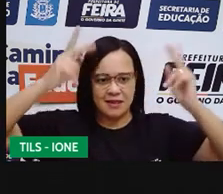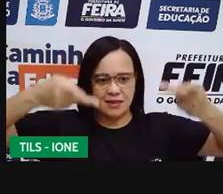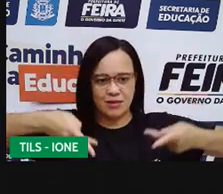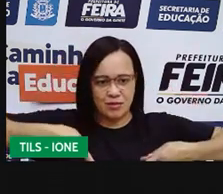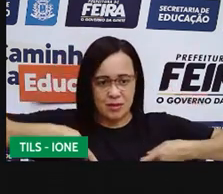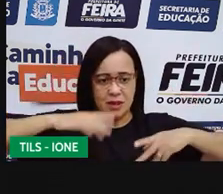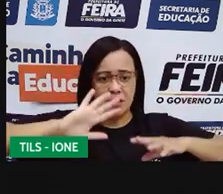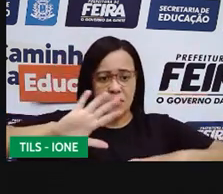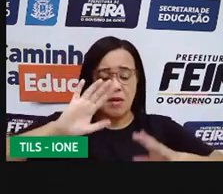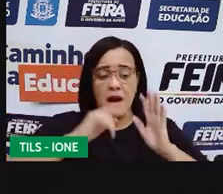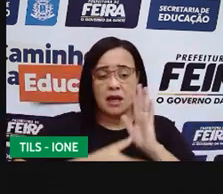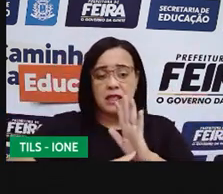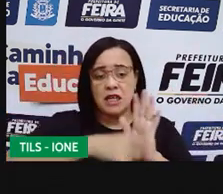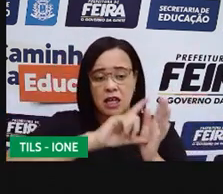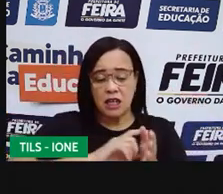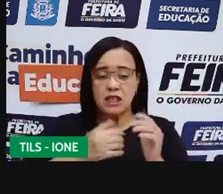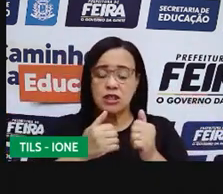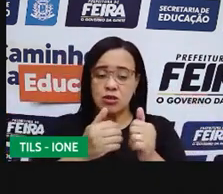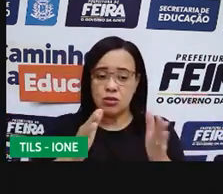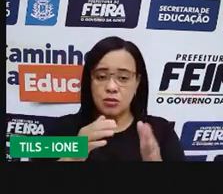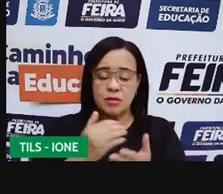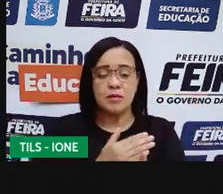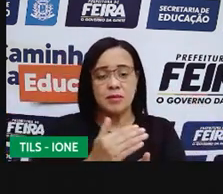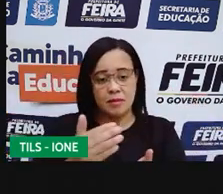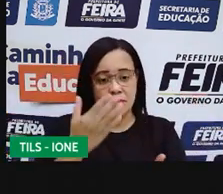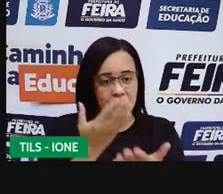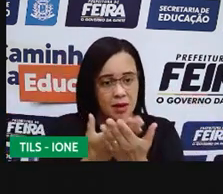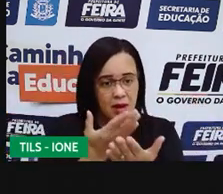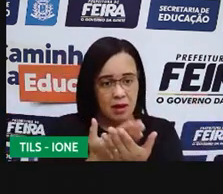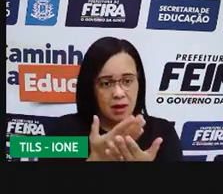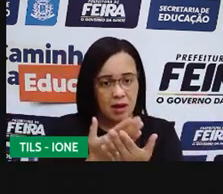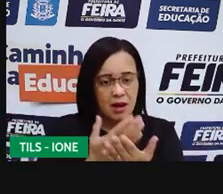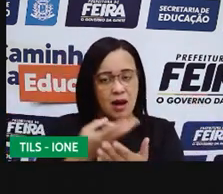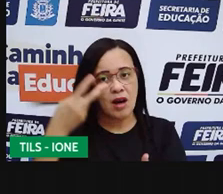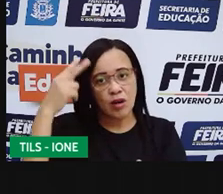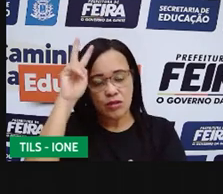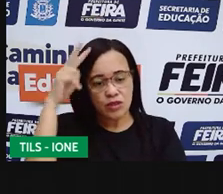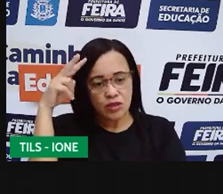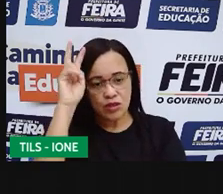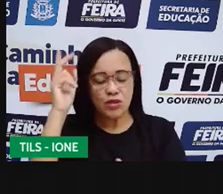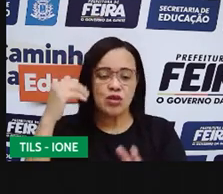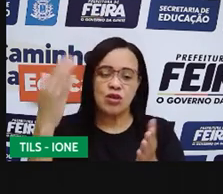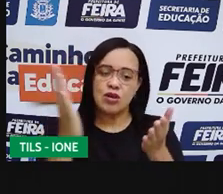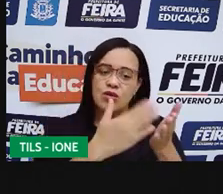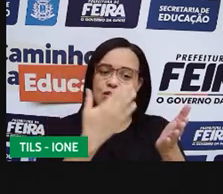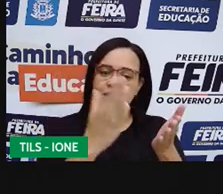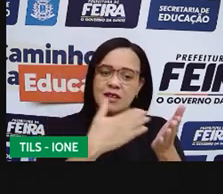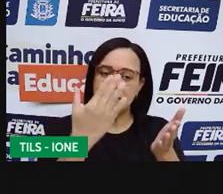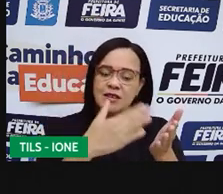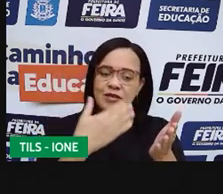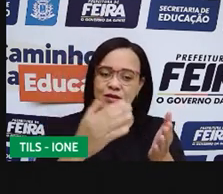que eu trouxe para contar a história junto com vocês, tá bom?